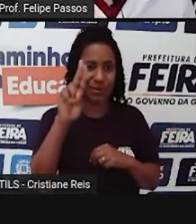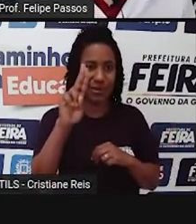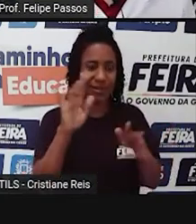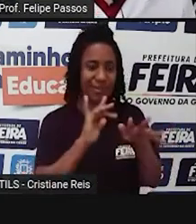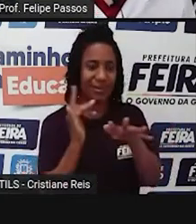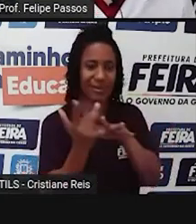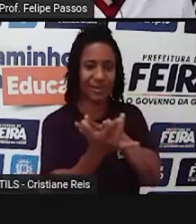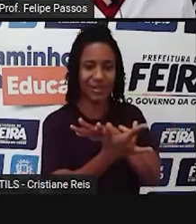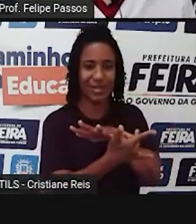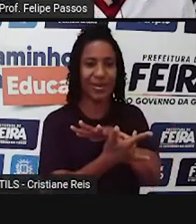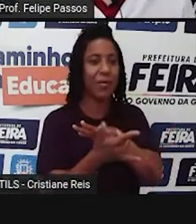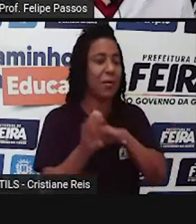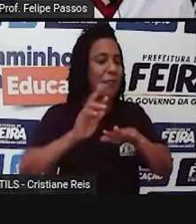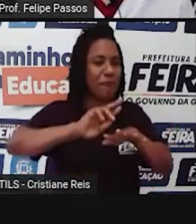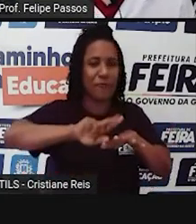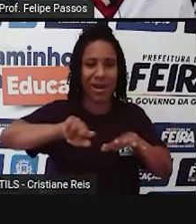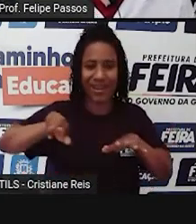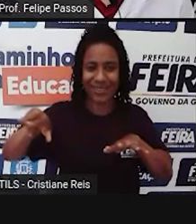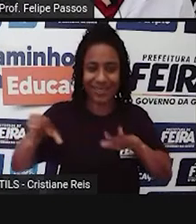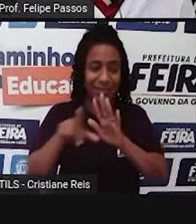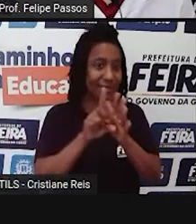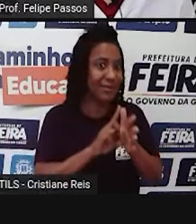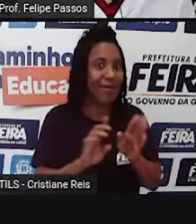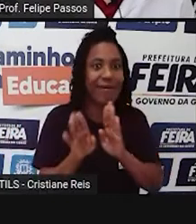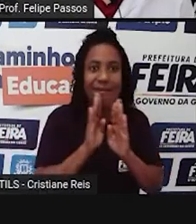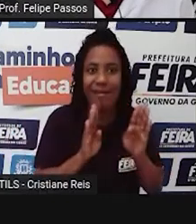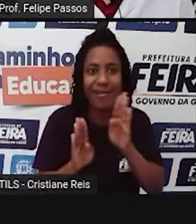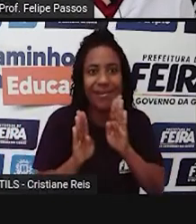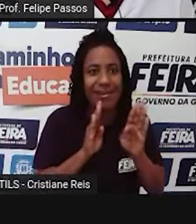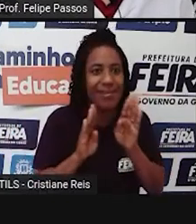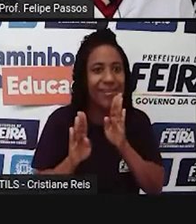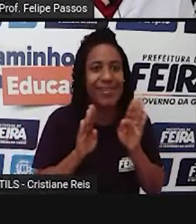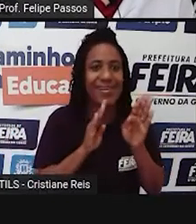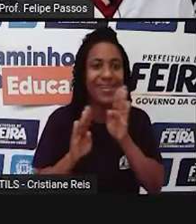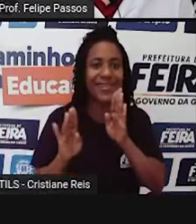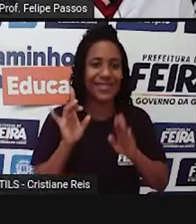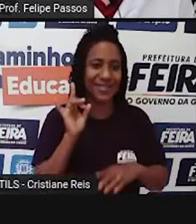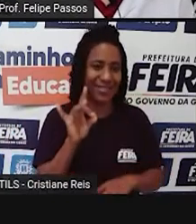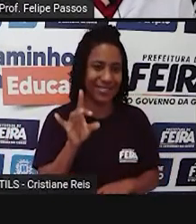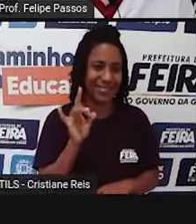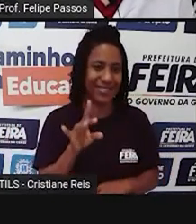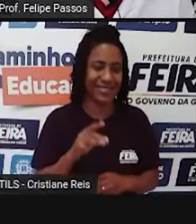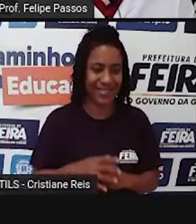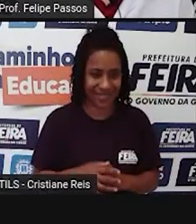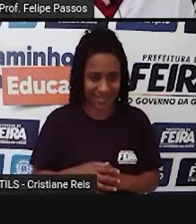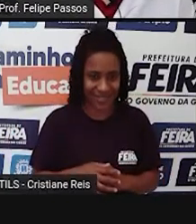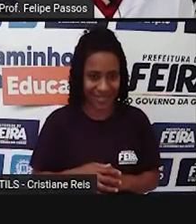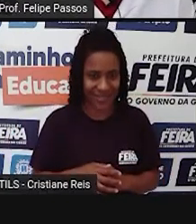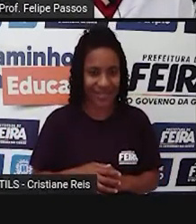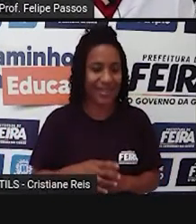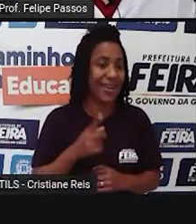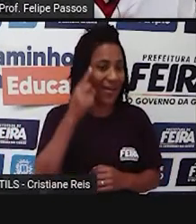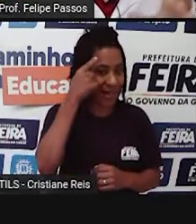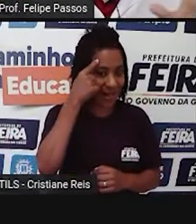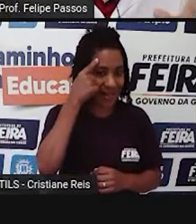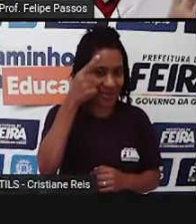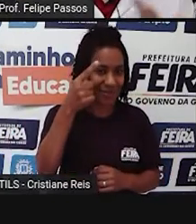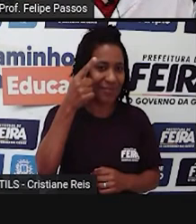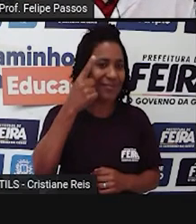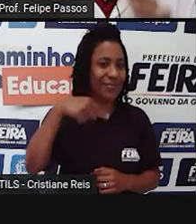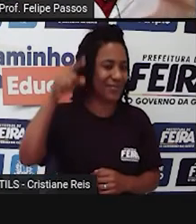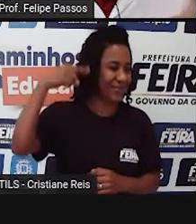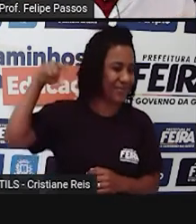começo, era só mesmo para você conhecer pessoas. Eu lembro quando começou a primeira rede social, assim, bem,